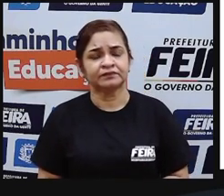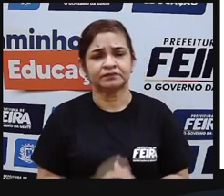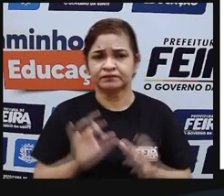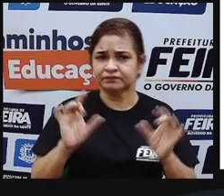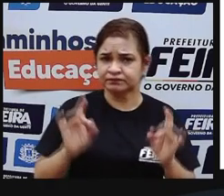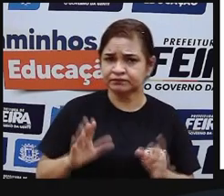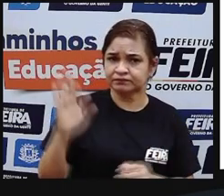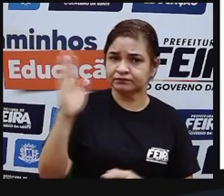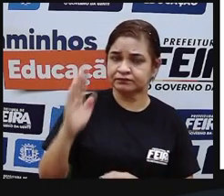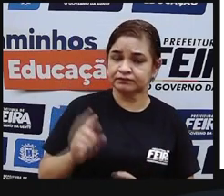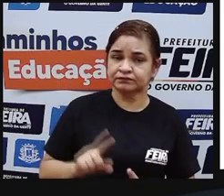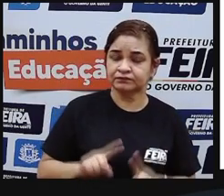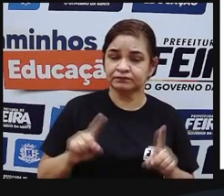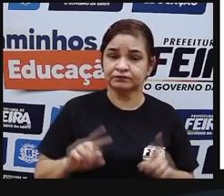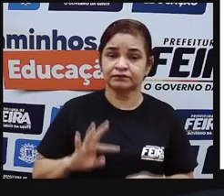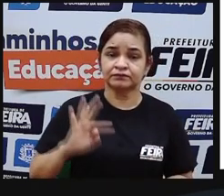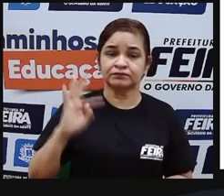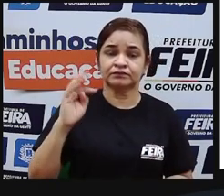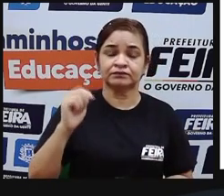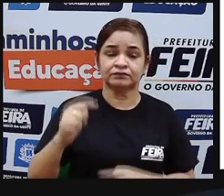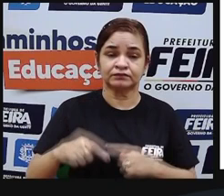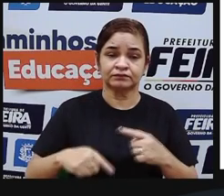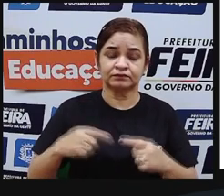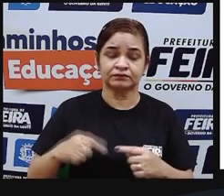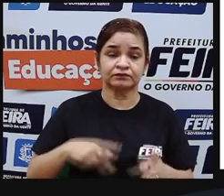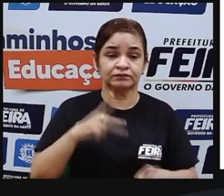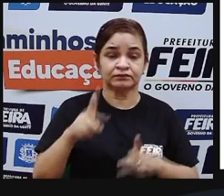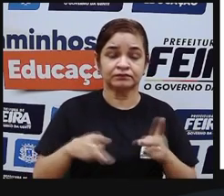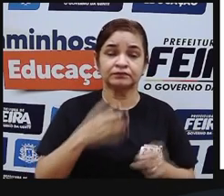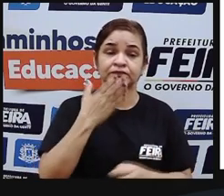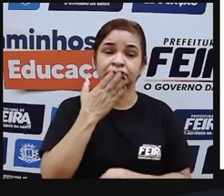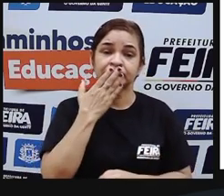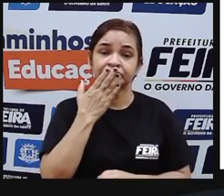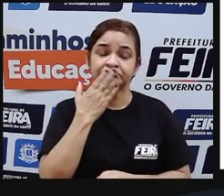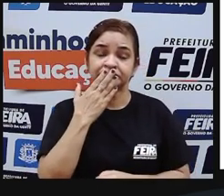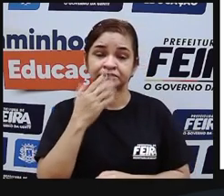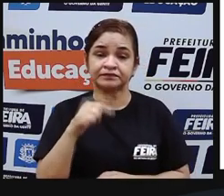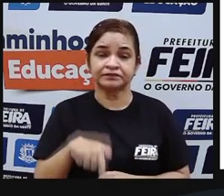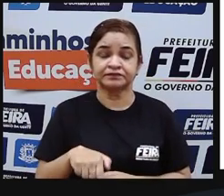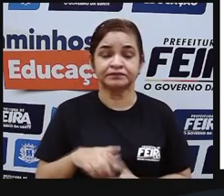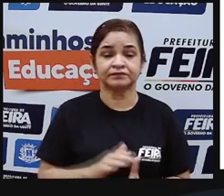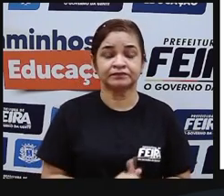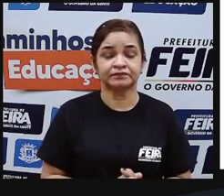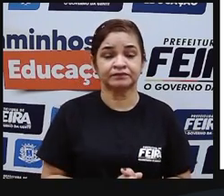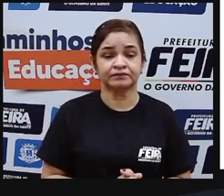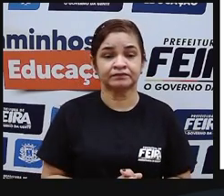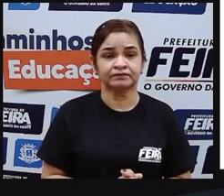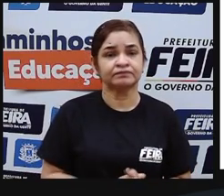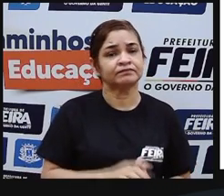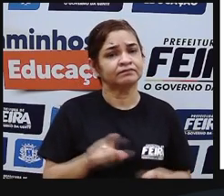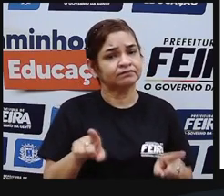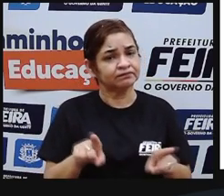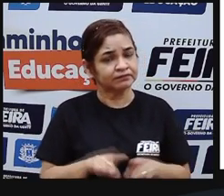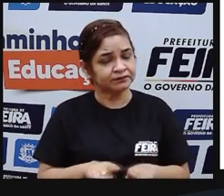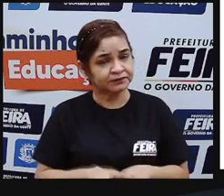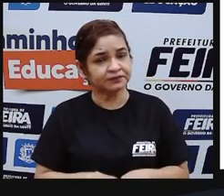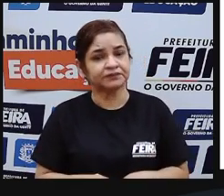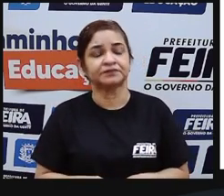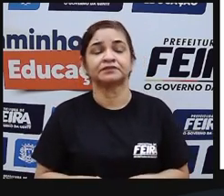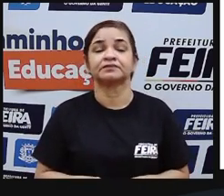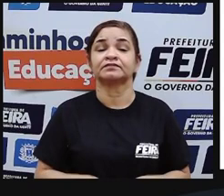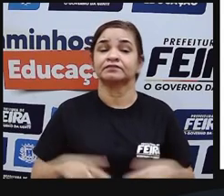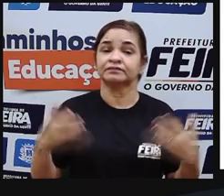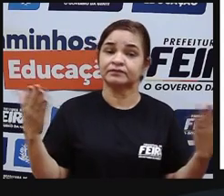do Brasil. Todos os outros povos indígenas que habitam o território americano também sofreram e